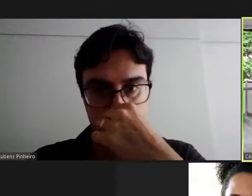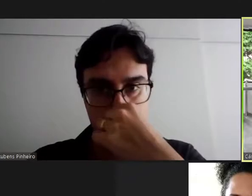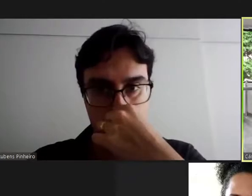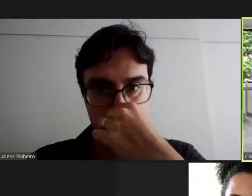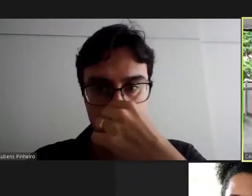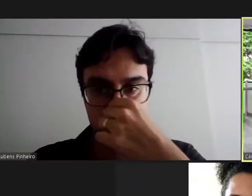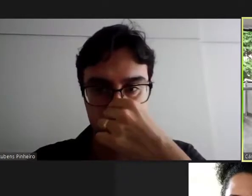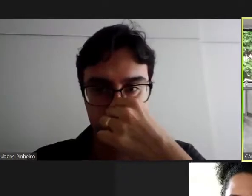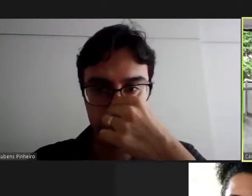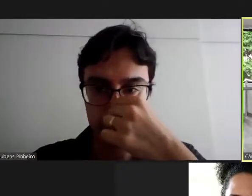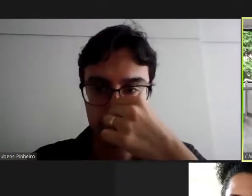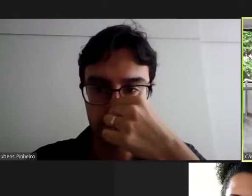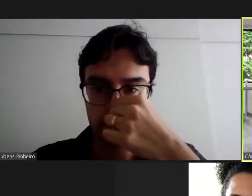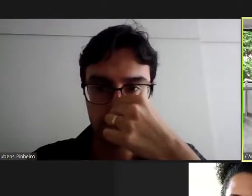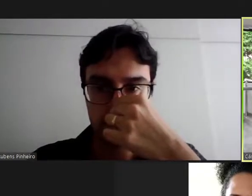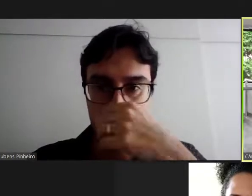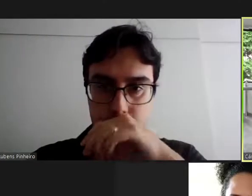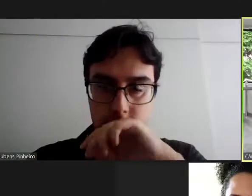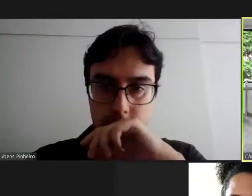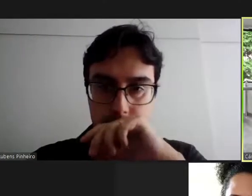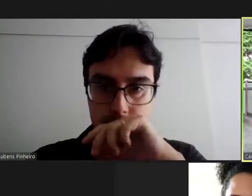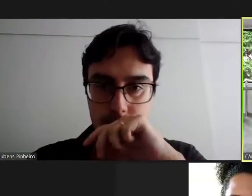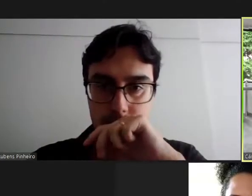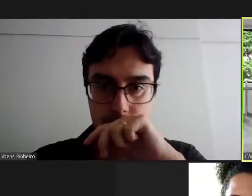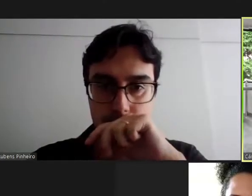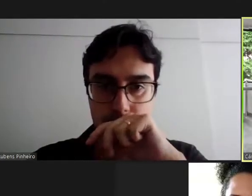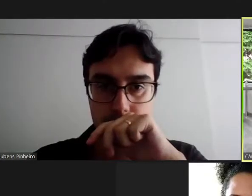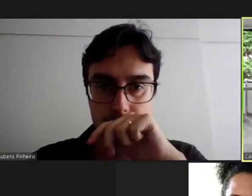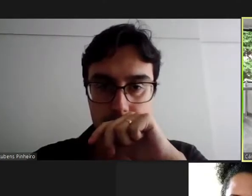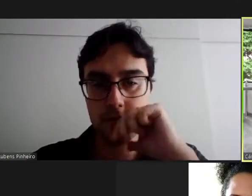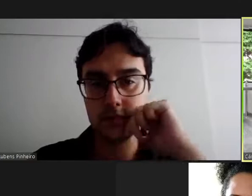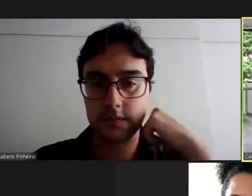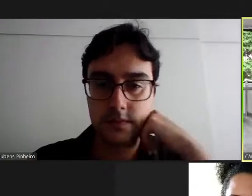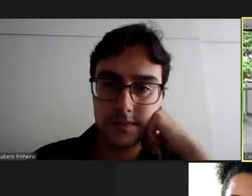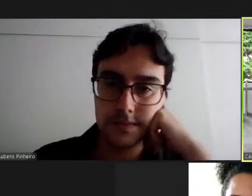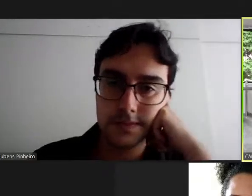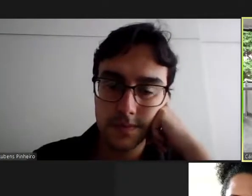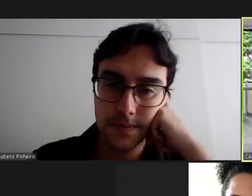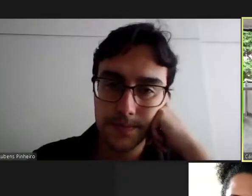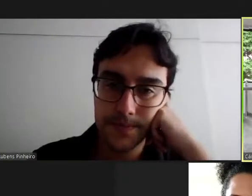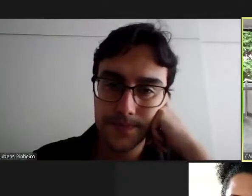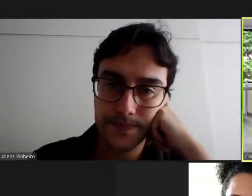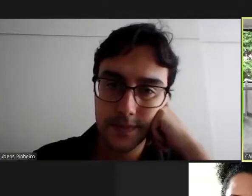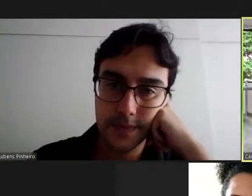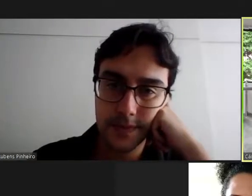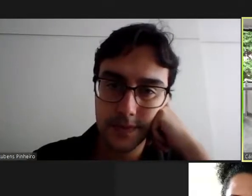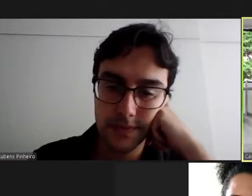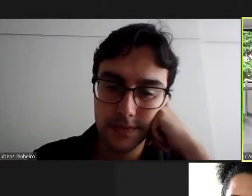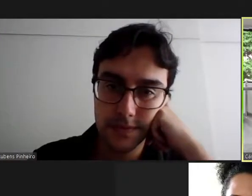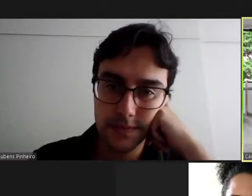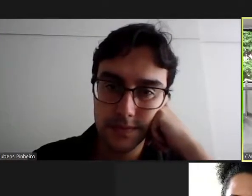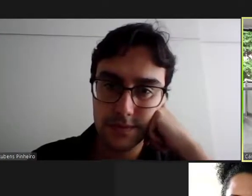perguntando, que a prefeitura optaria, estaria a própria FEUC, utilizaria na construção de uma quadra, descoberta,